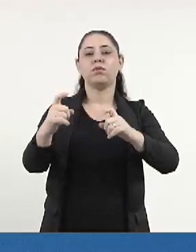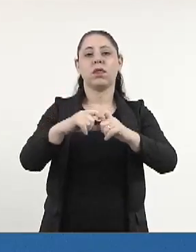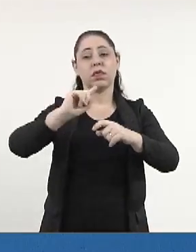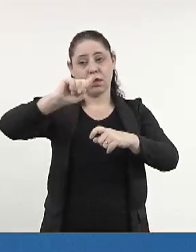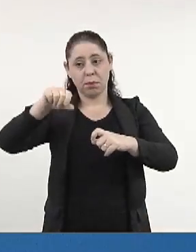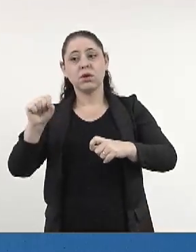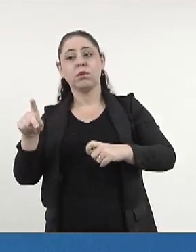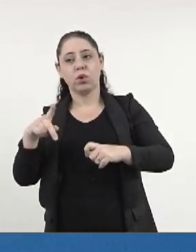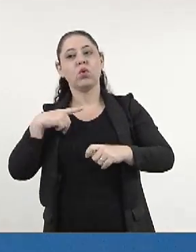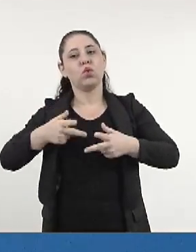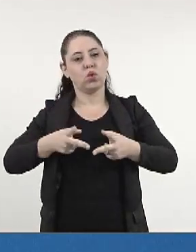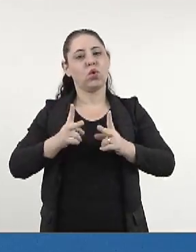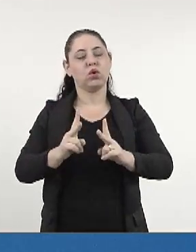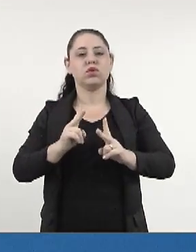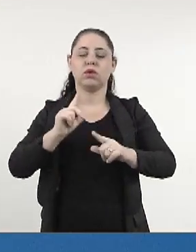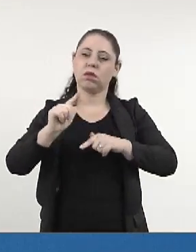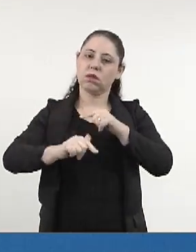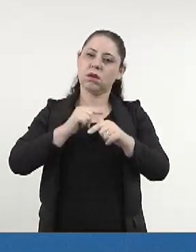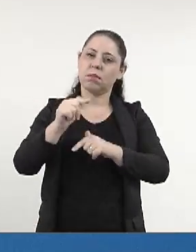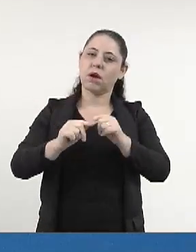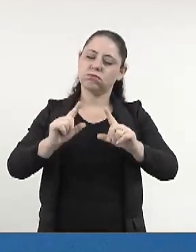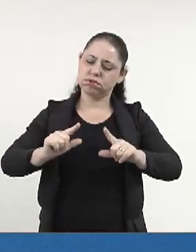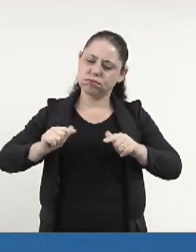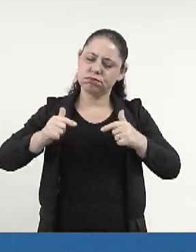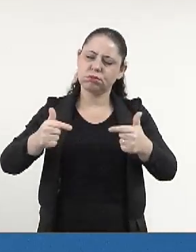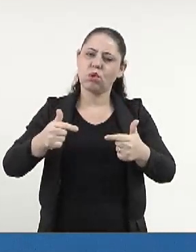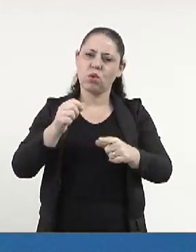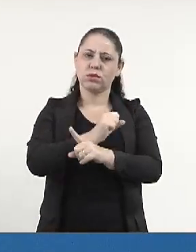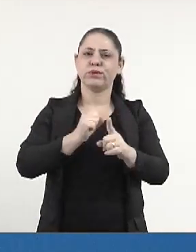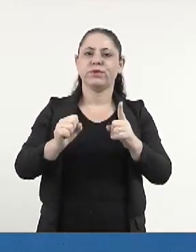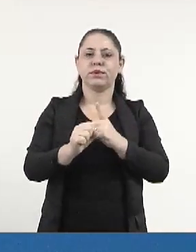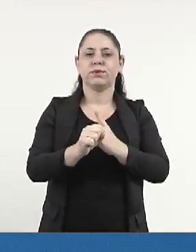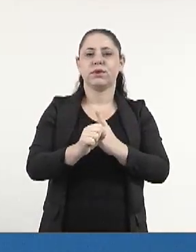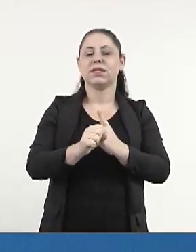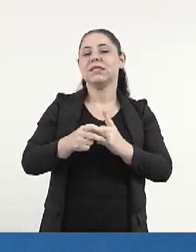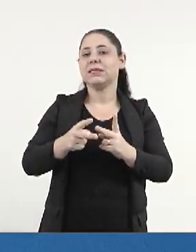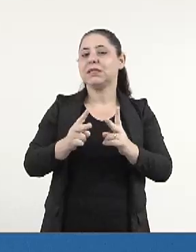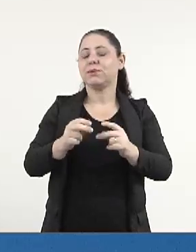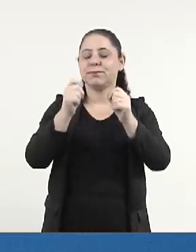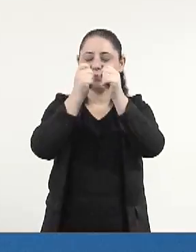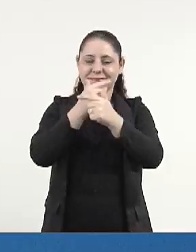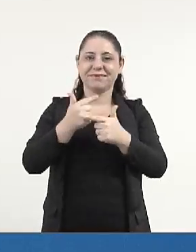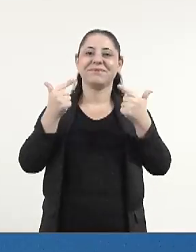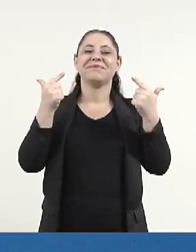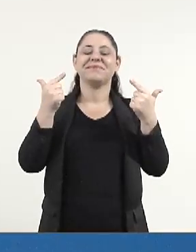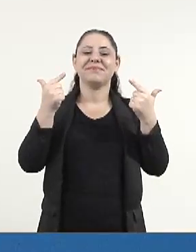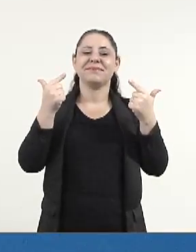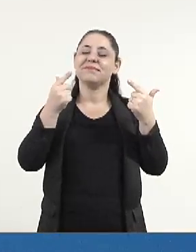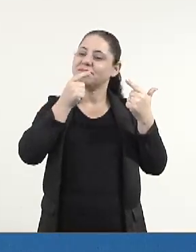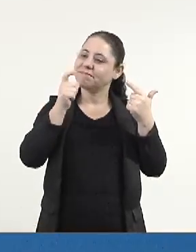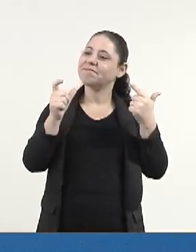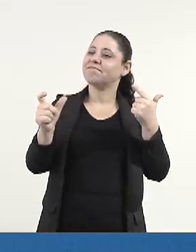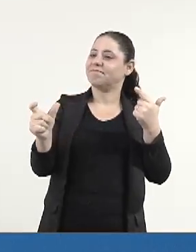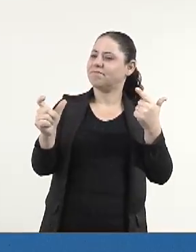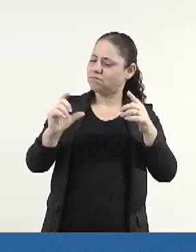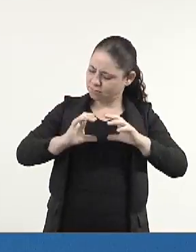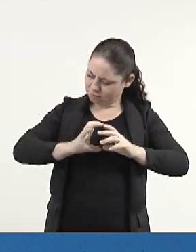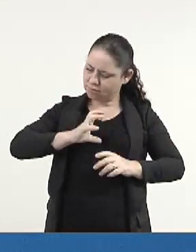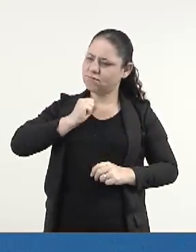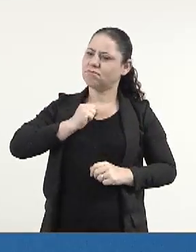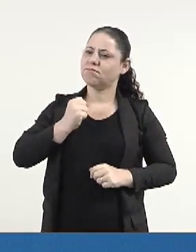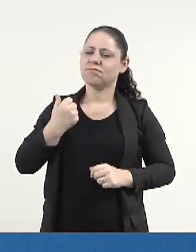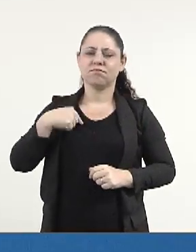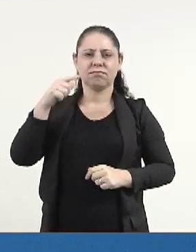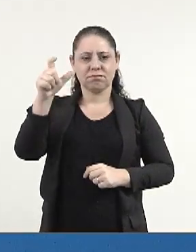aposentadoria, seguiu engajada nas lutas sociais, sempre com um sorriso no rosto e uma palavra de encorajamento.